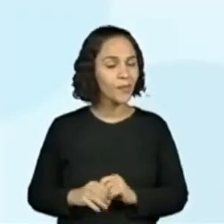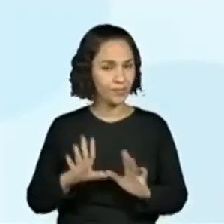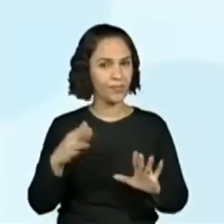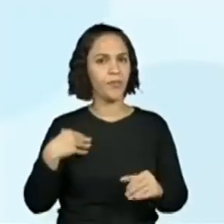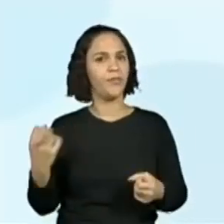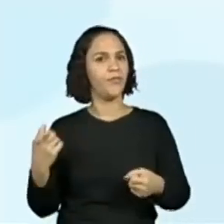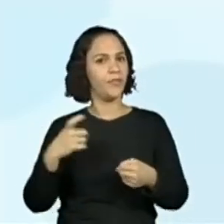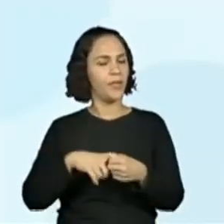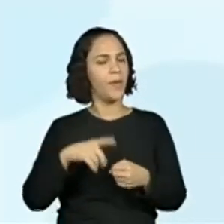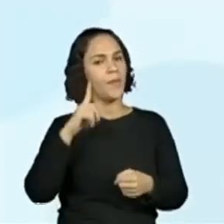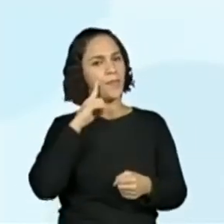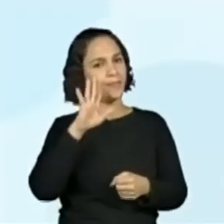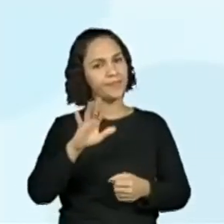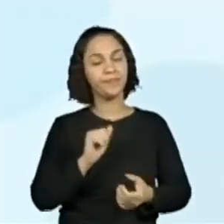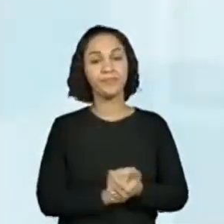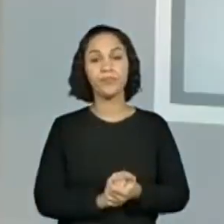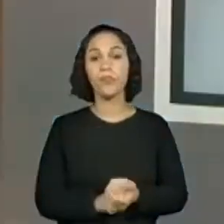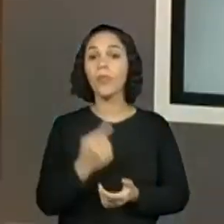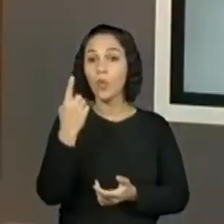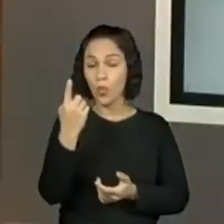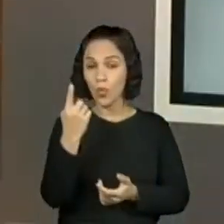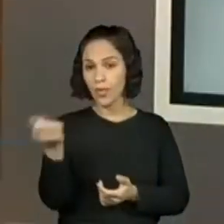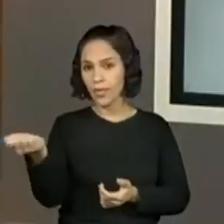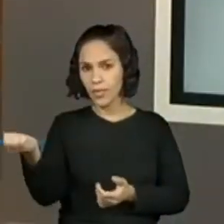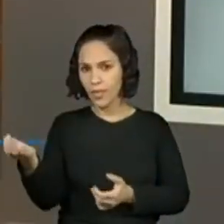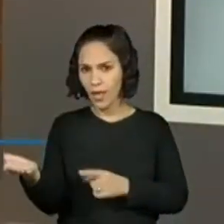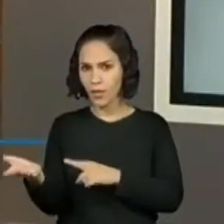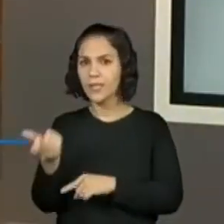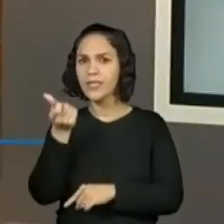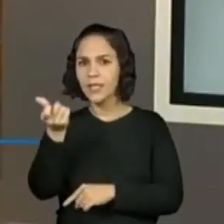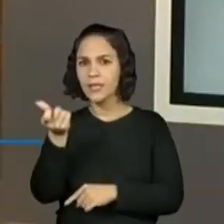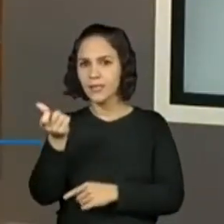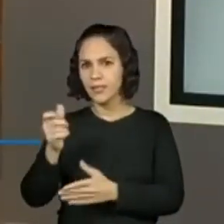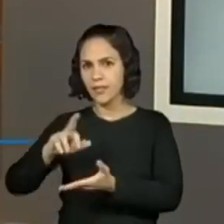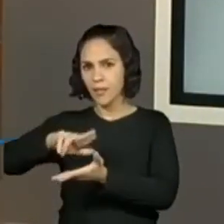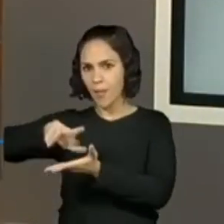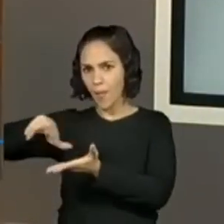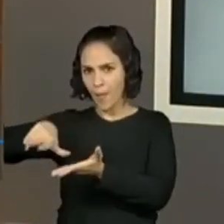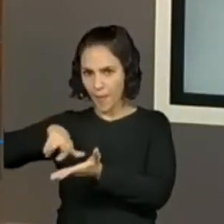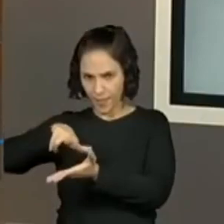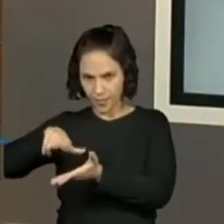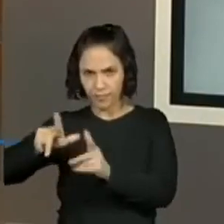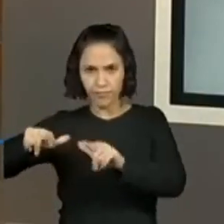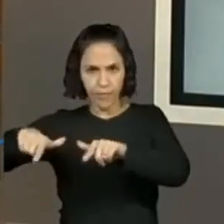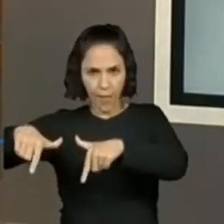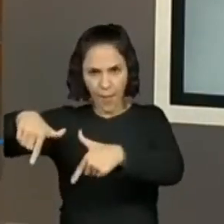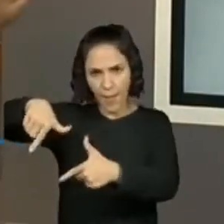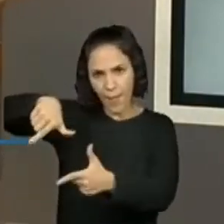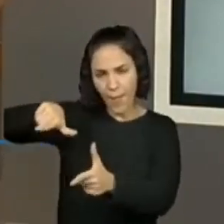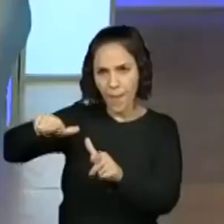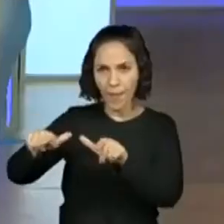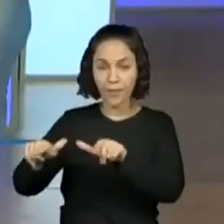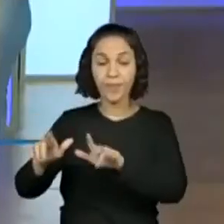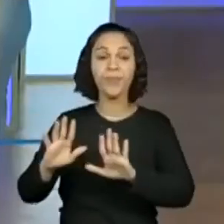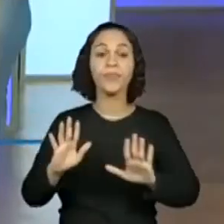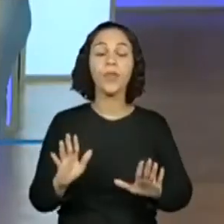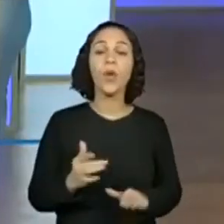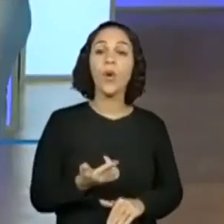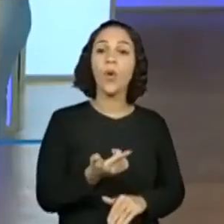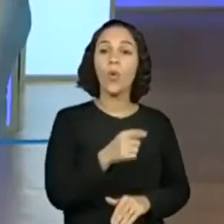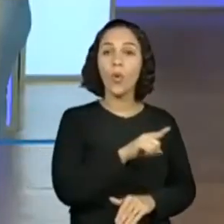voltar, hein? Em um dado eu tenho seis possibilidades. Em dois dados, já vou mostrar aqui para vocês.